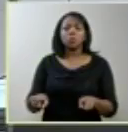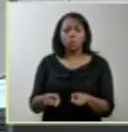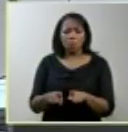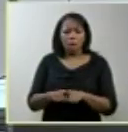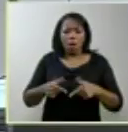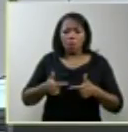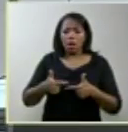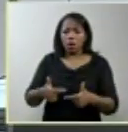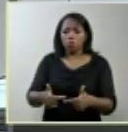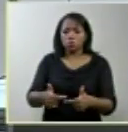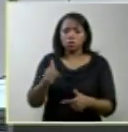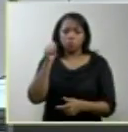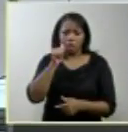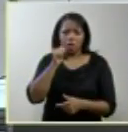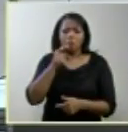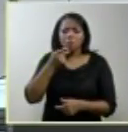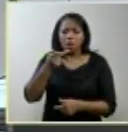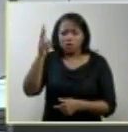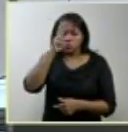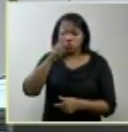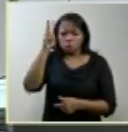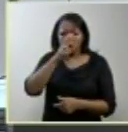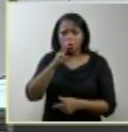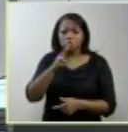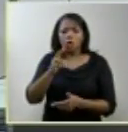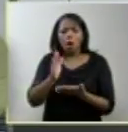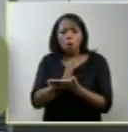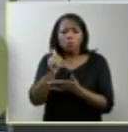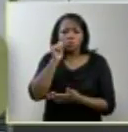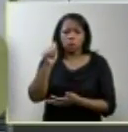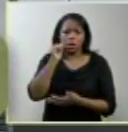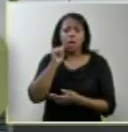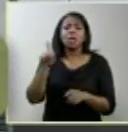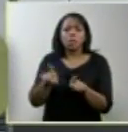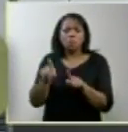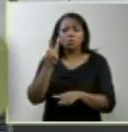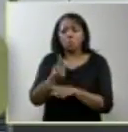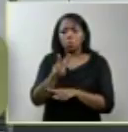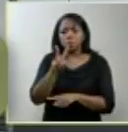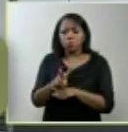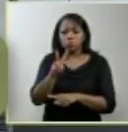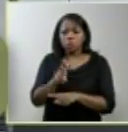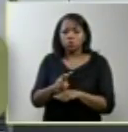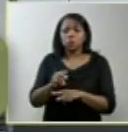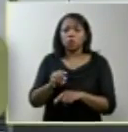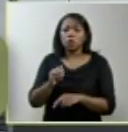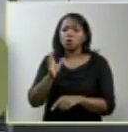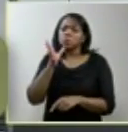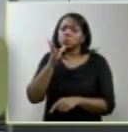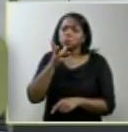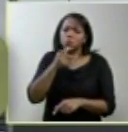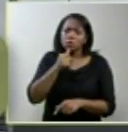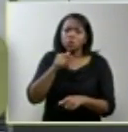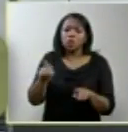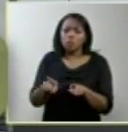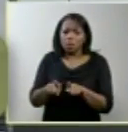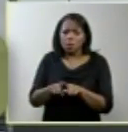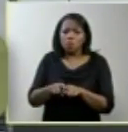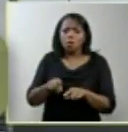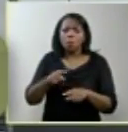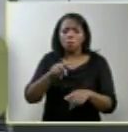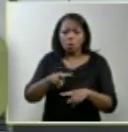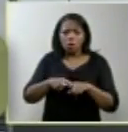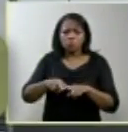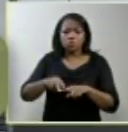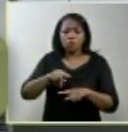a história de alguma delas que eu conheci que foram protegidas durante a liminar do Supremo